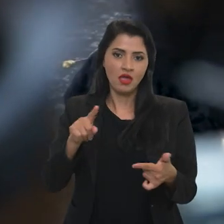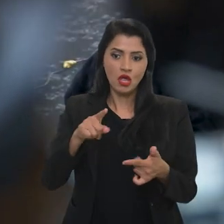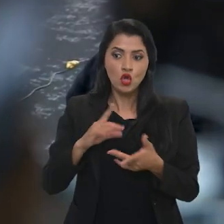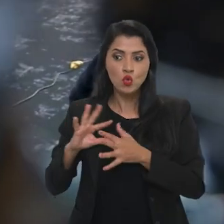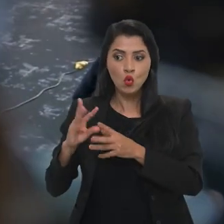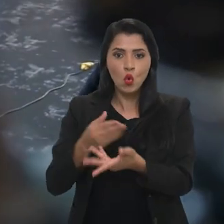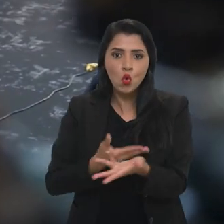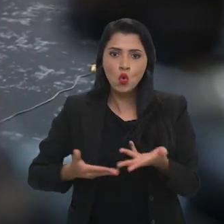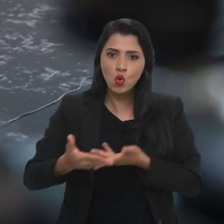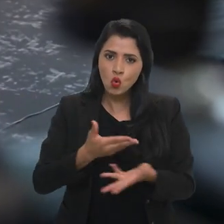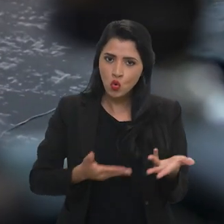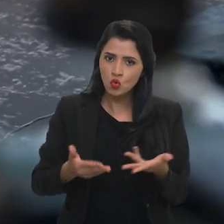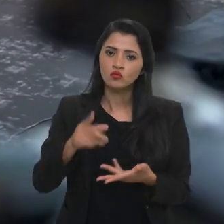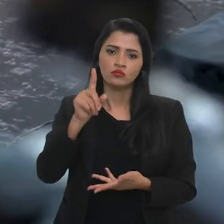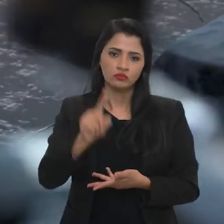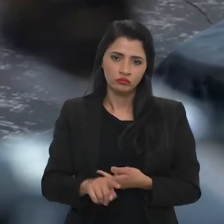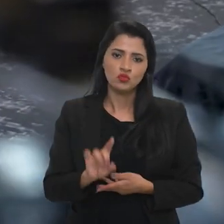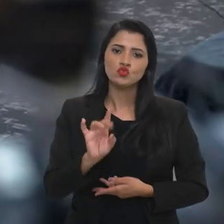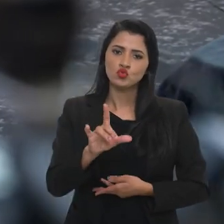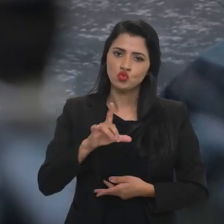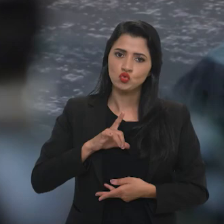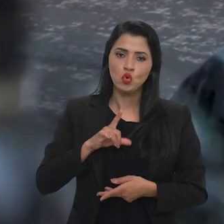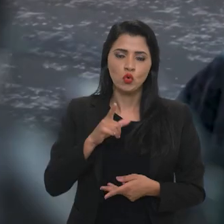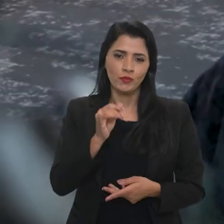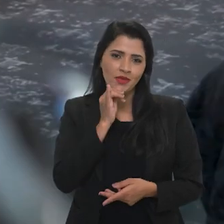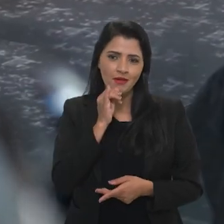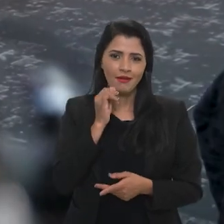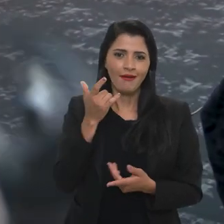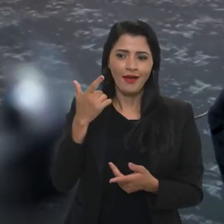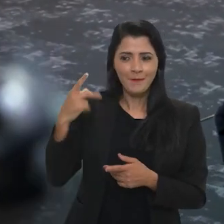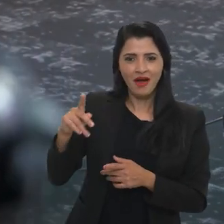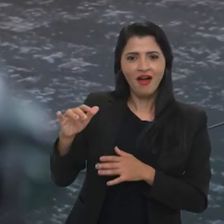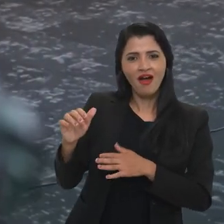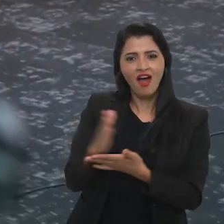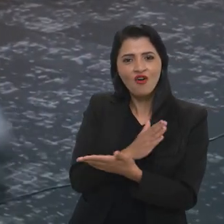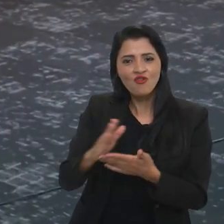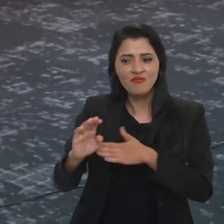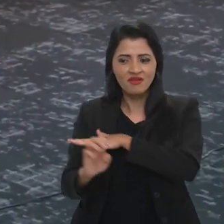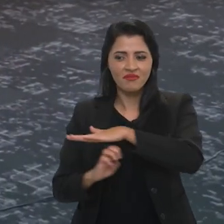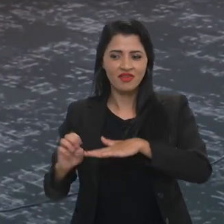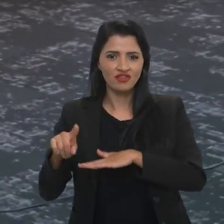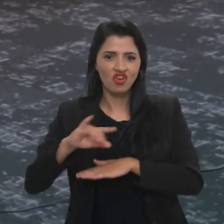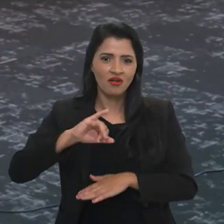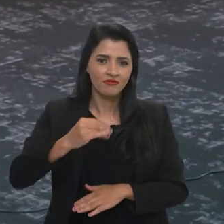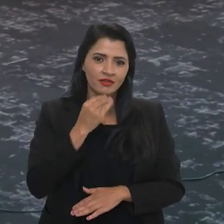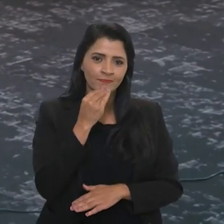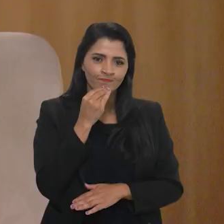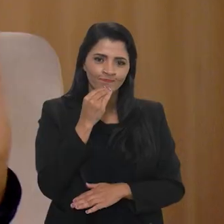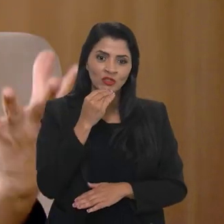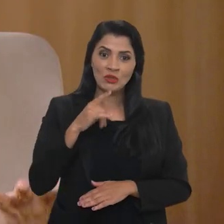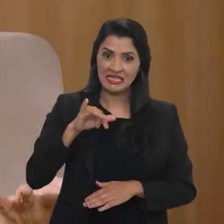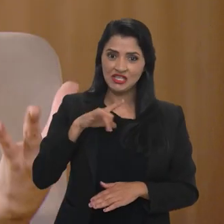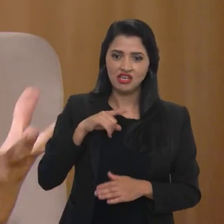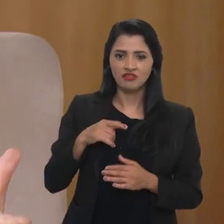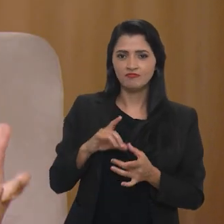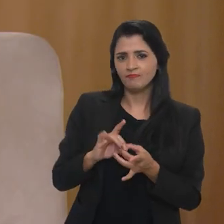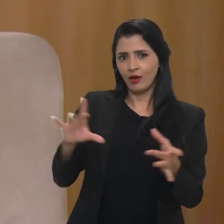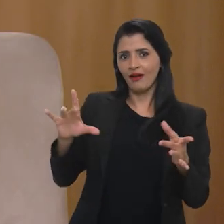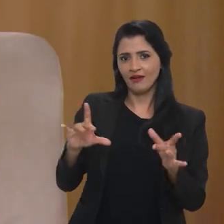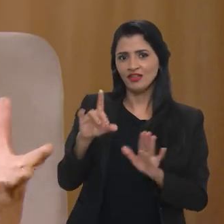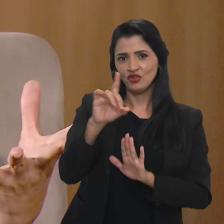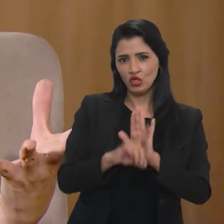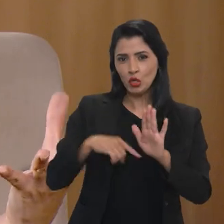compartilhado com todos, só faz, né? E somente, enfim, servir para lucros para algumas empresas. Então, obviamente, se a gente abrir mão desse direito